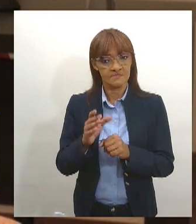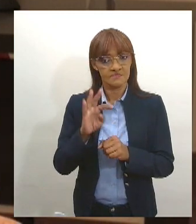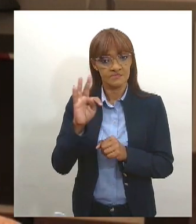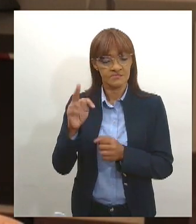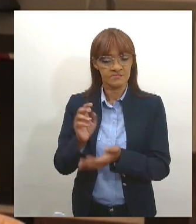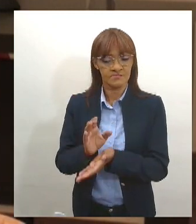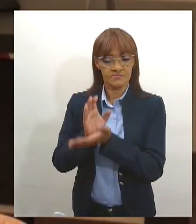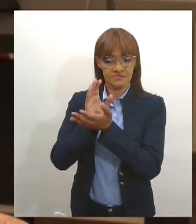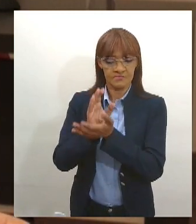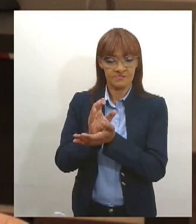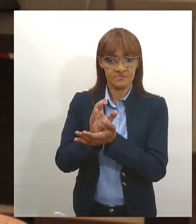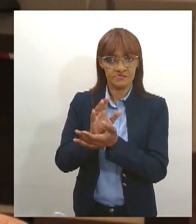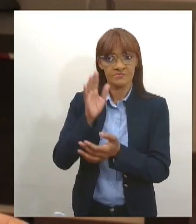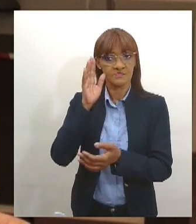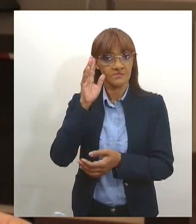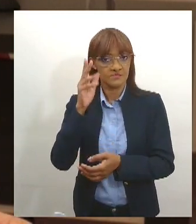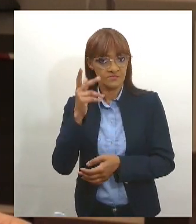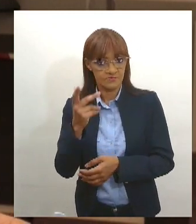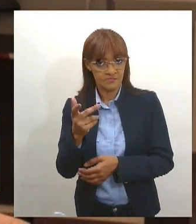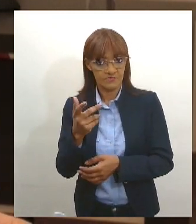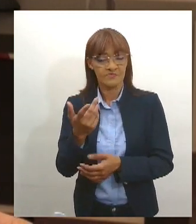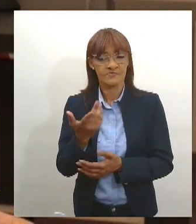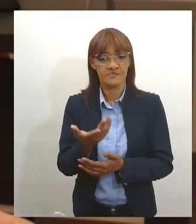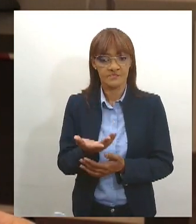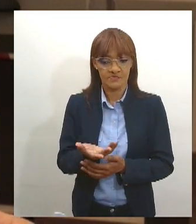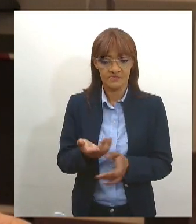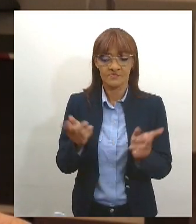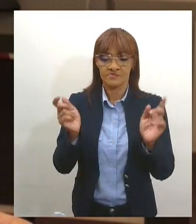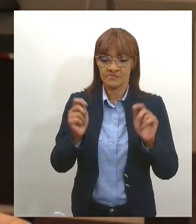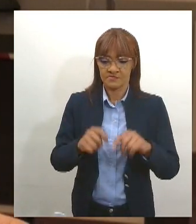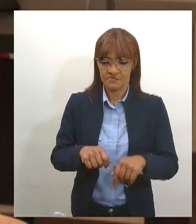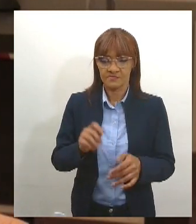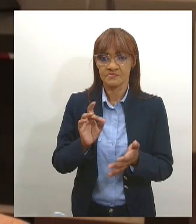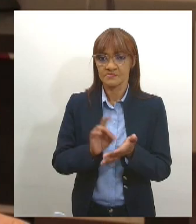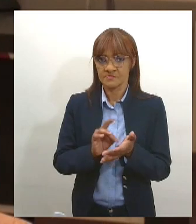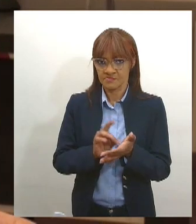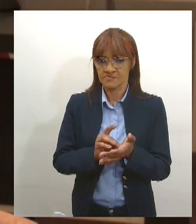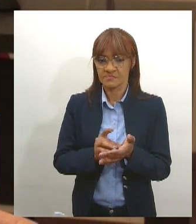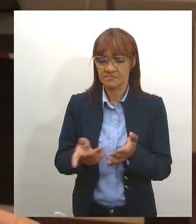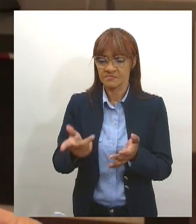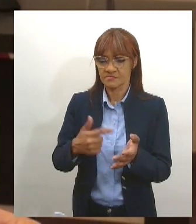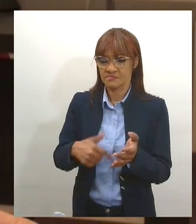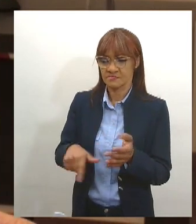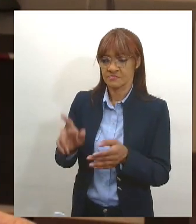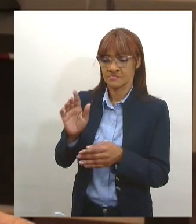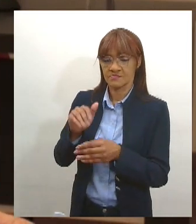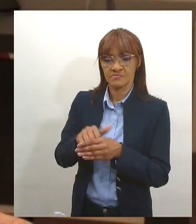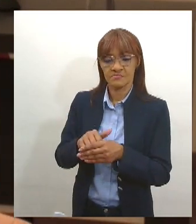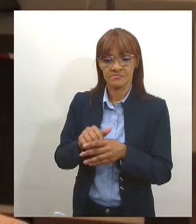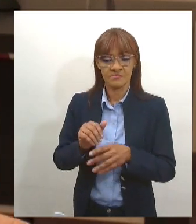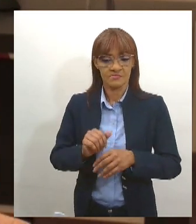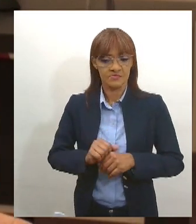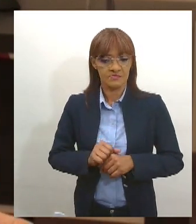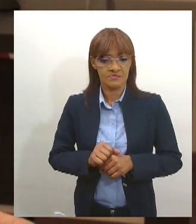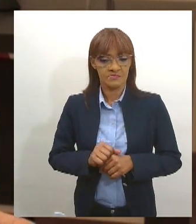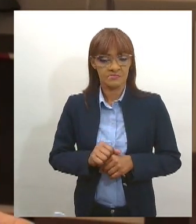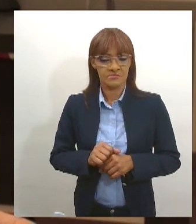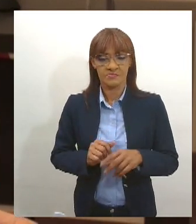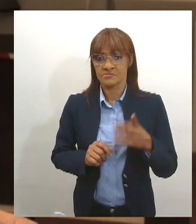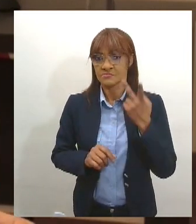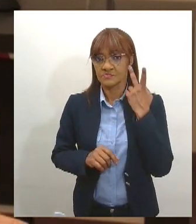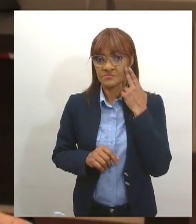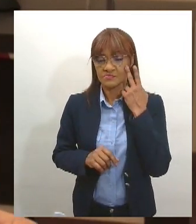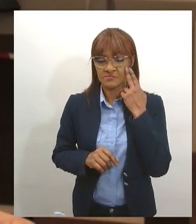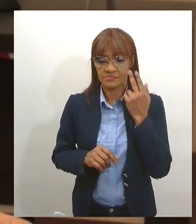achamos que deveria ser realmente repetido o processo. Isso acontece, isso é uma coisa que faz